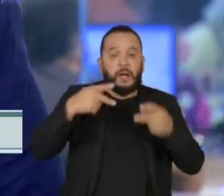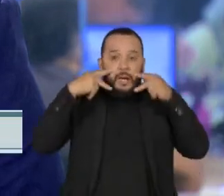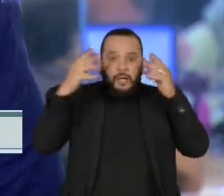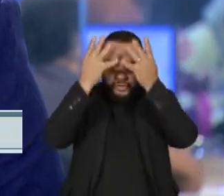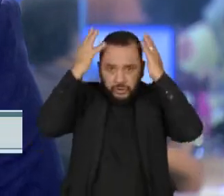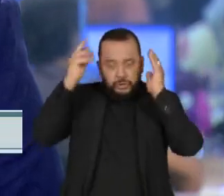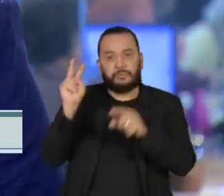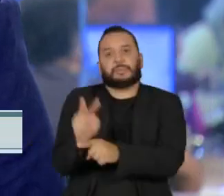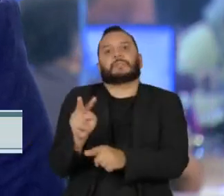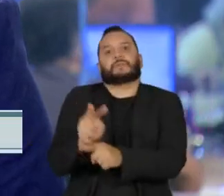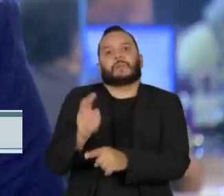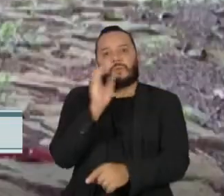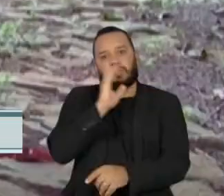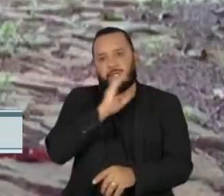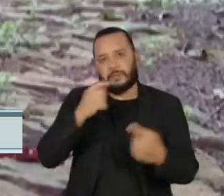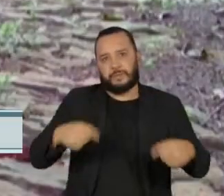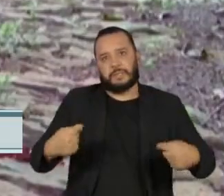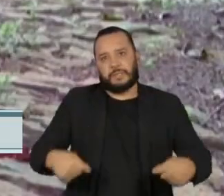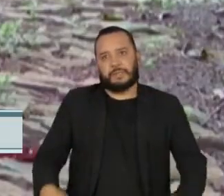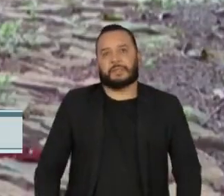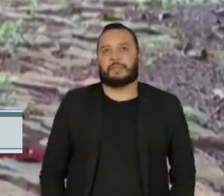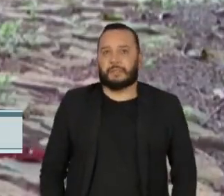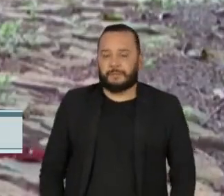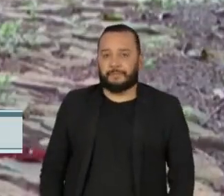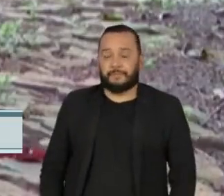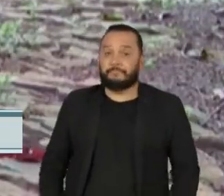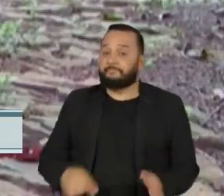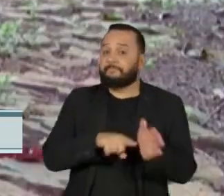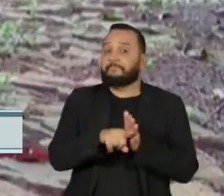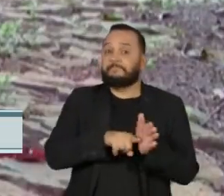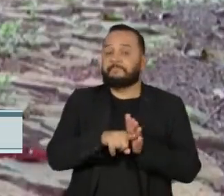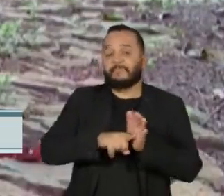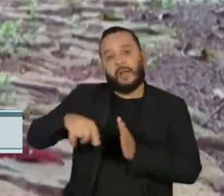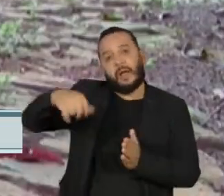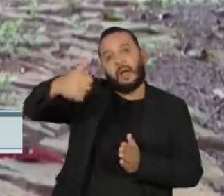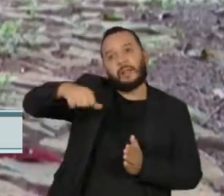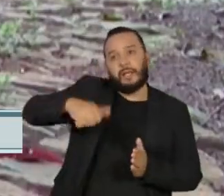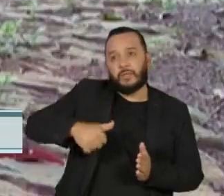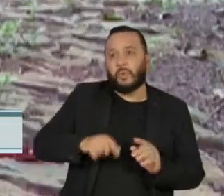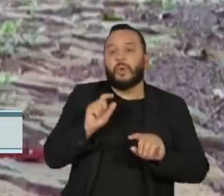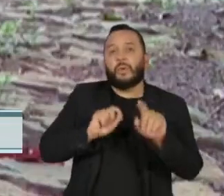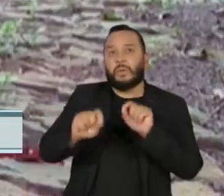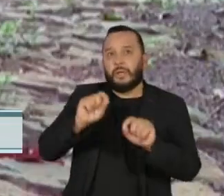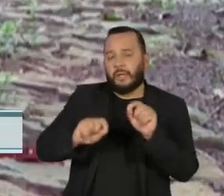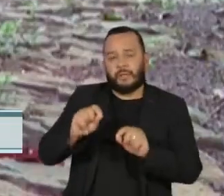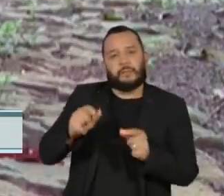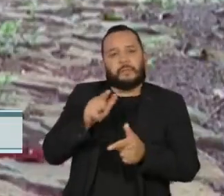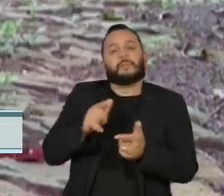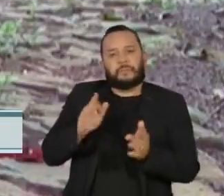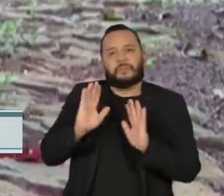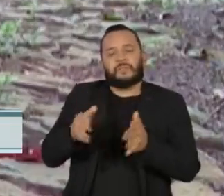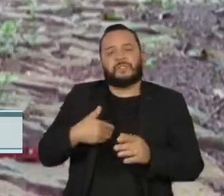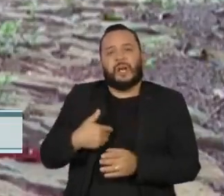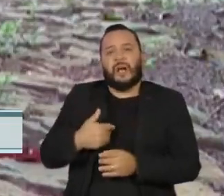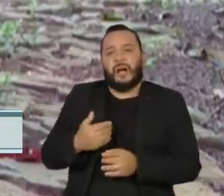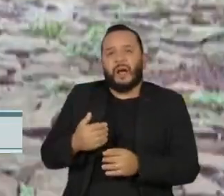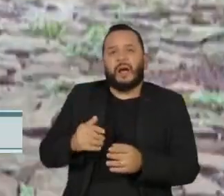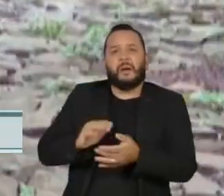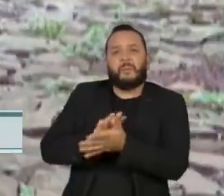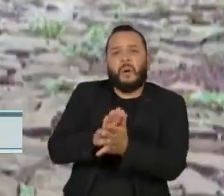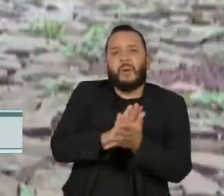ser preservadas com urgência. Os pesquisadores analisaram as ameaças às onças pintadas em